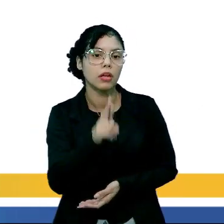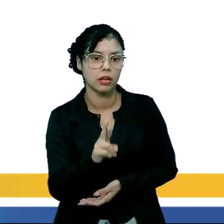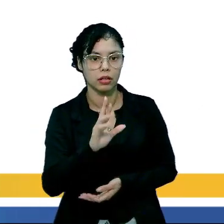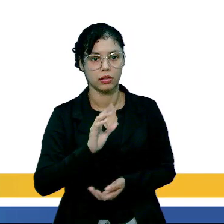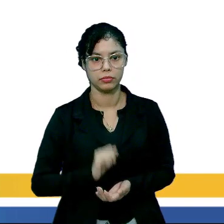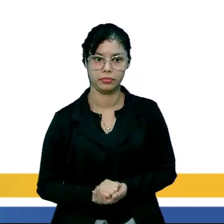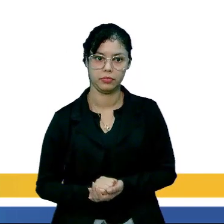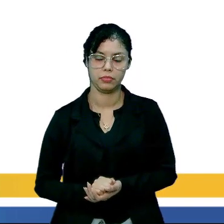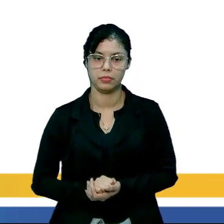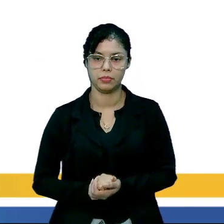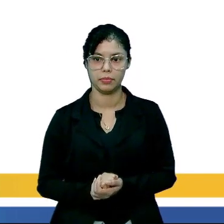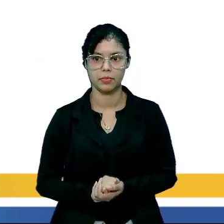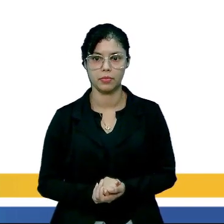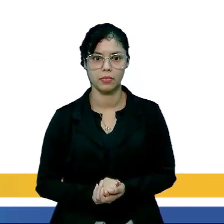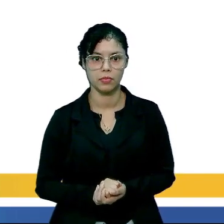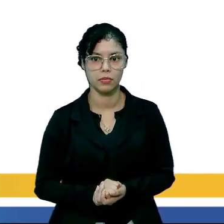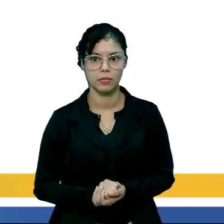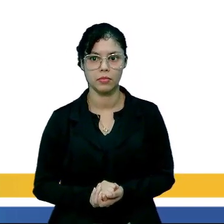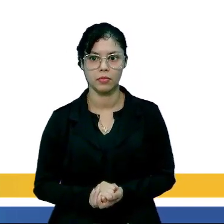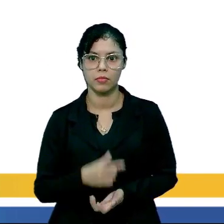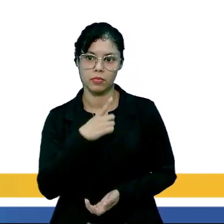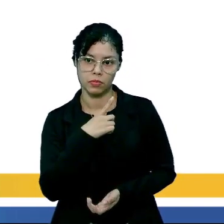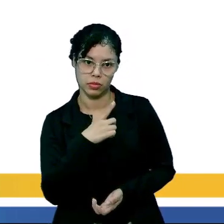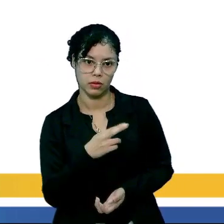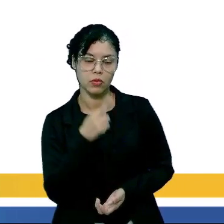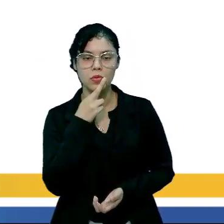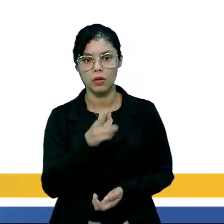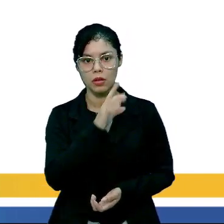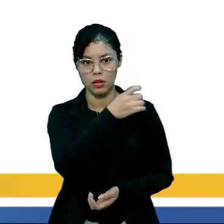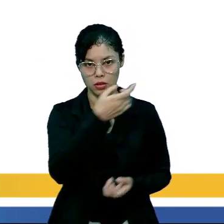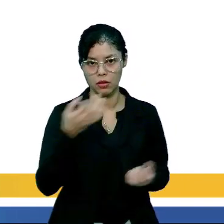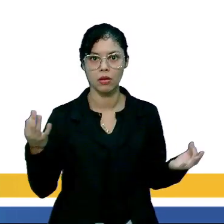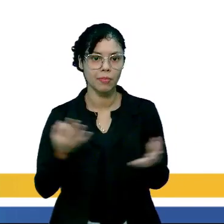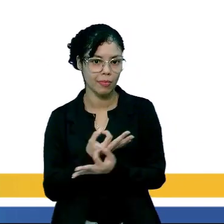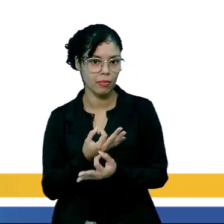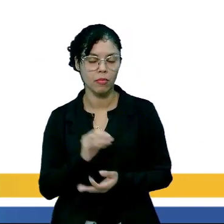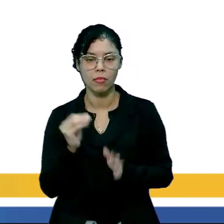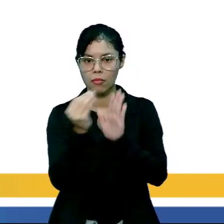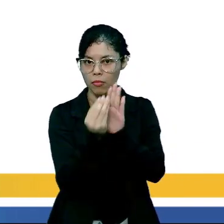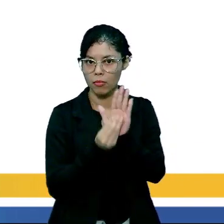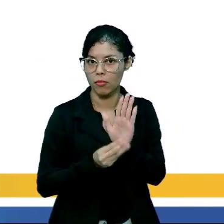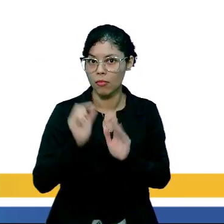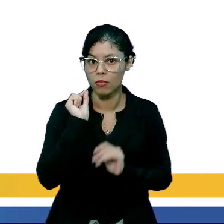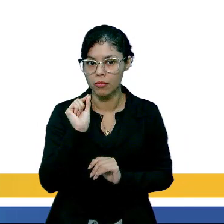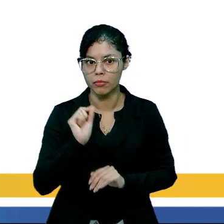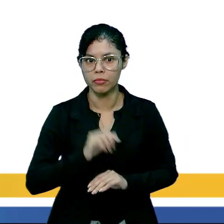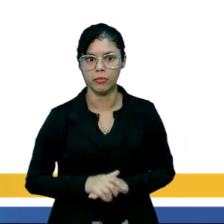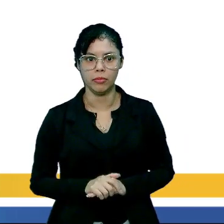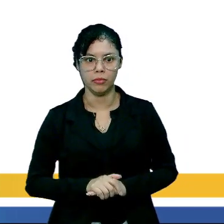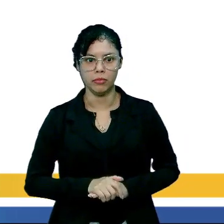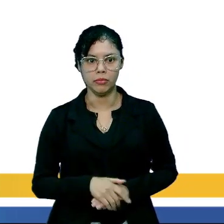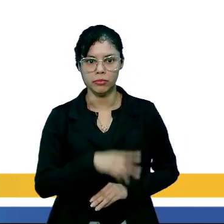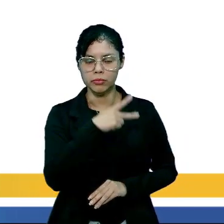e ele ter respondido excelente é dada por